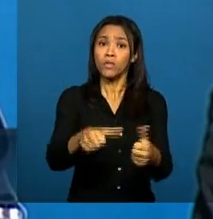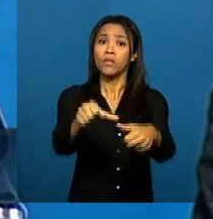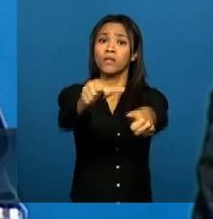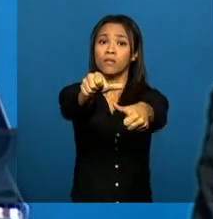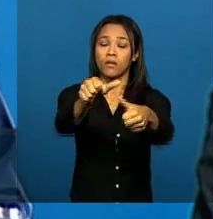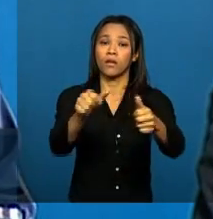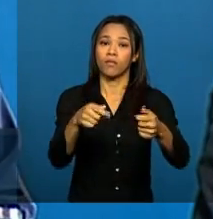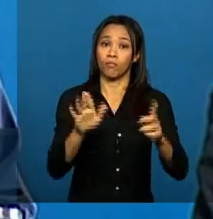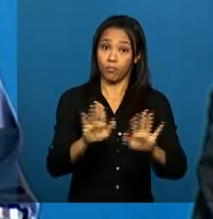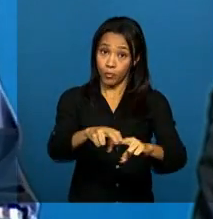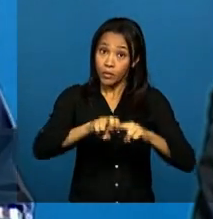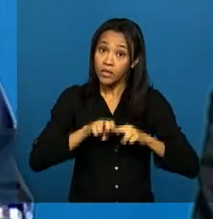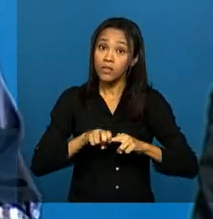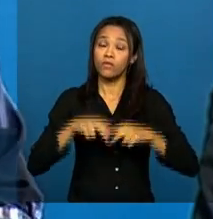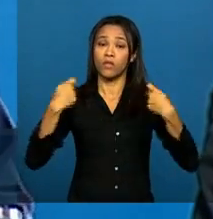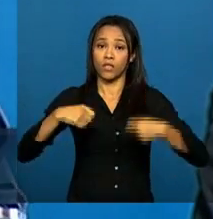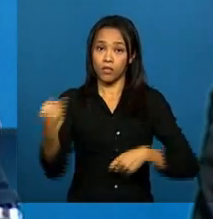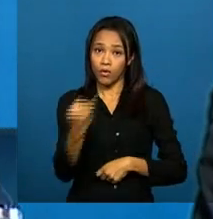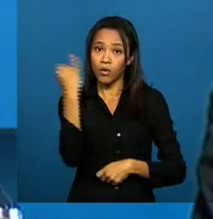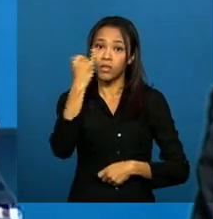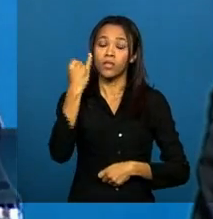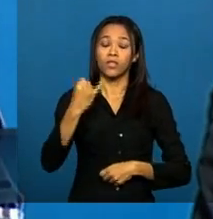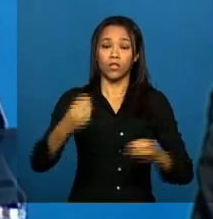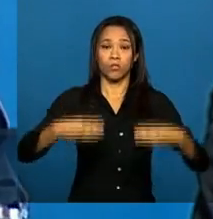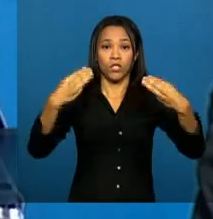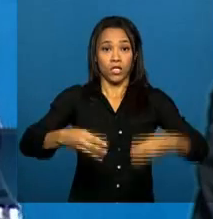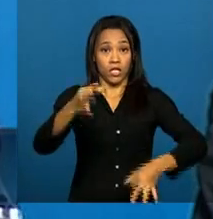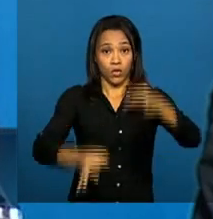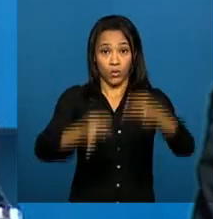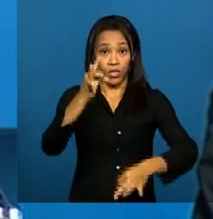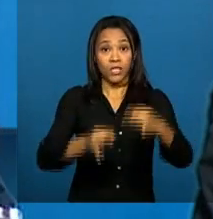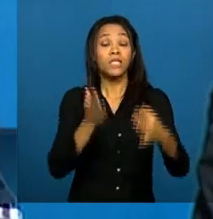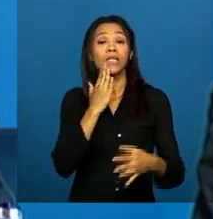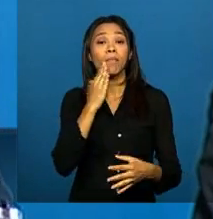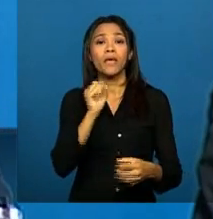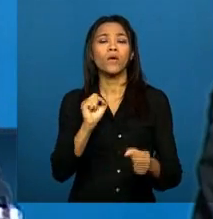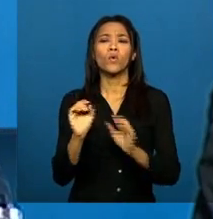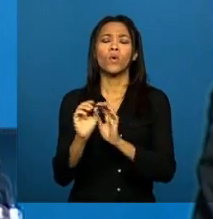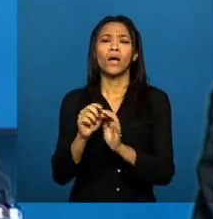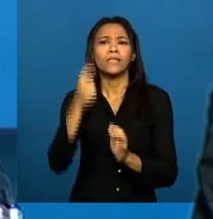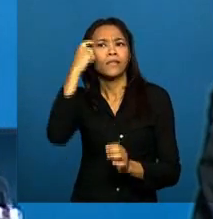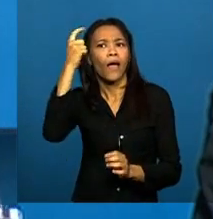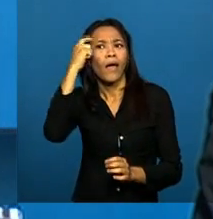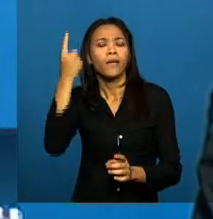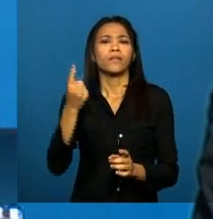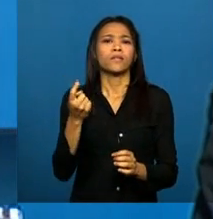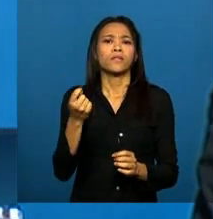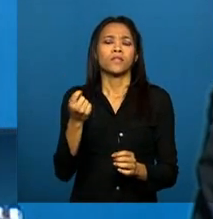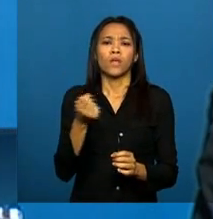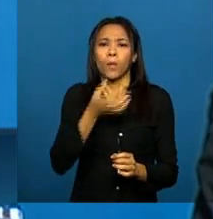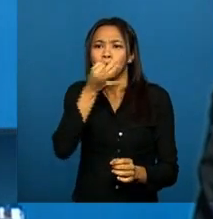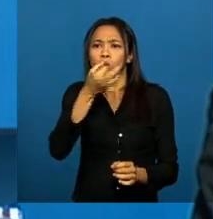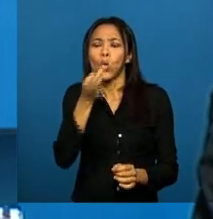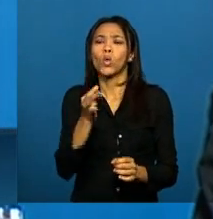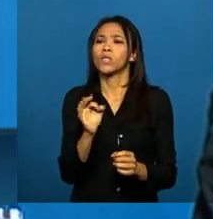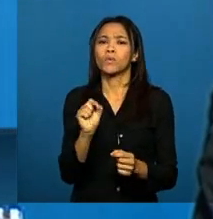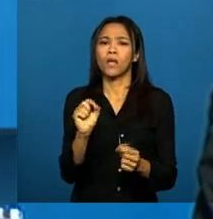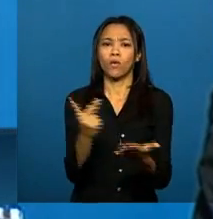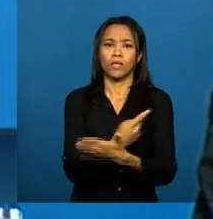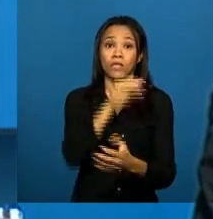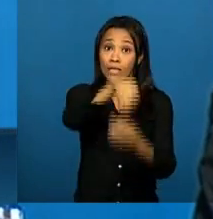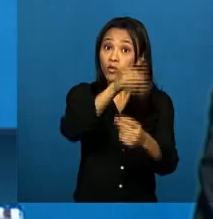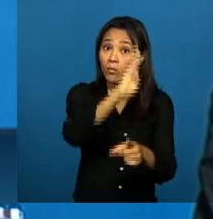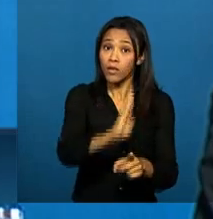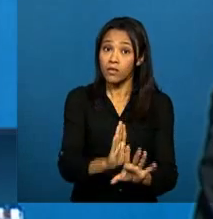Justiça também revisitar vários conceitos, não só conceitos que são discutidos dentro do